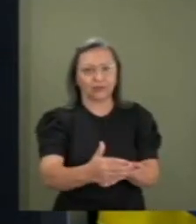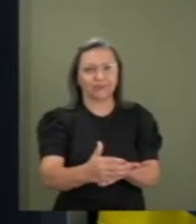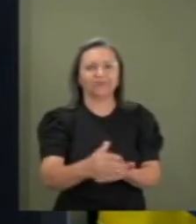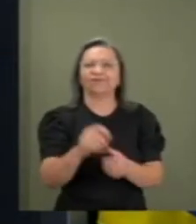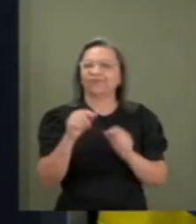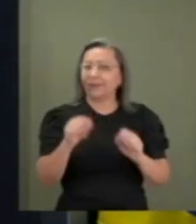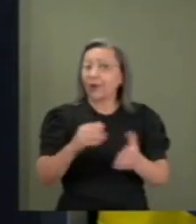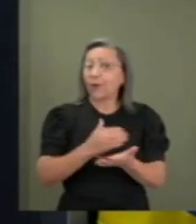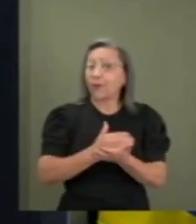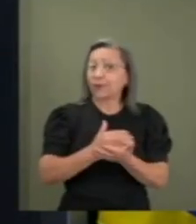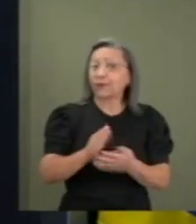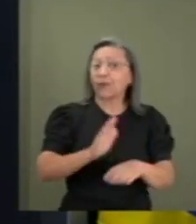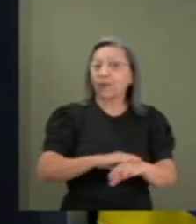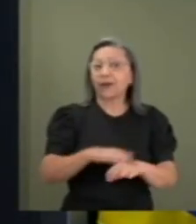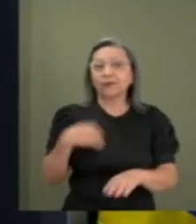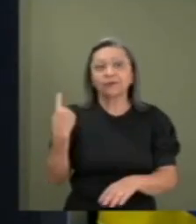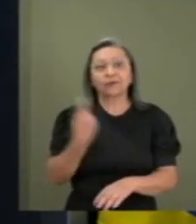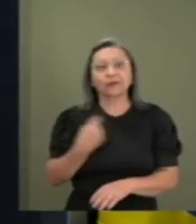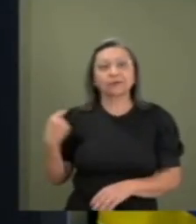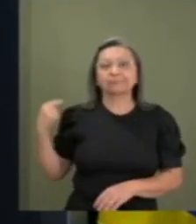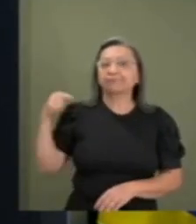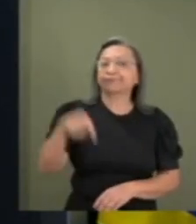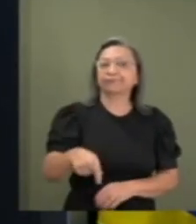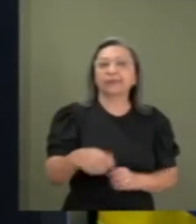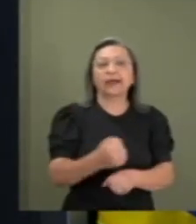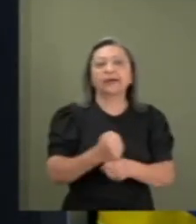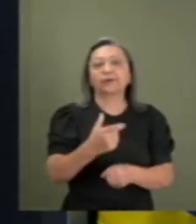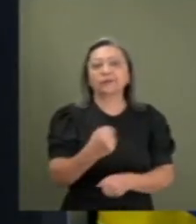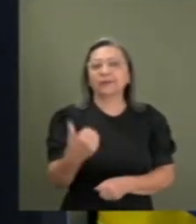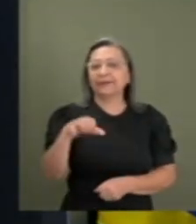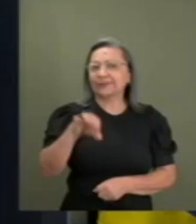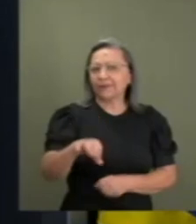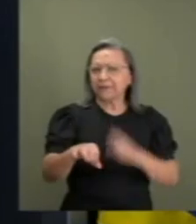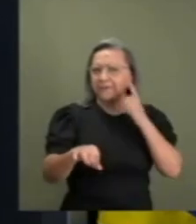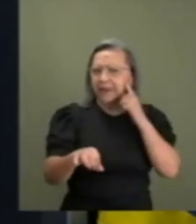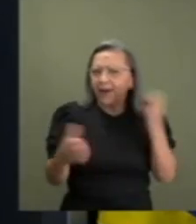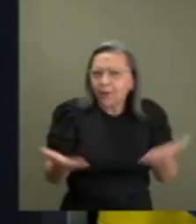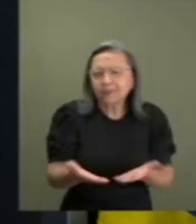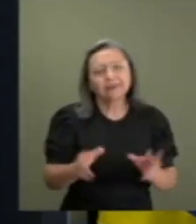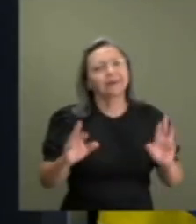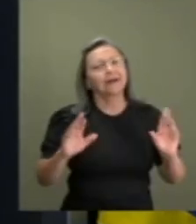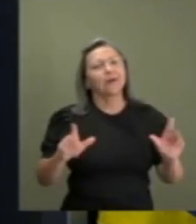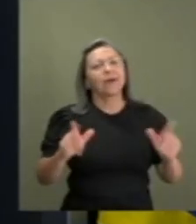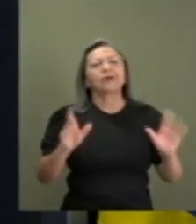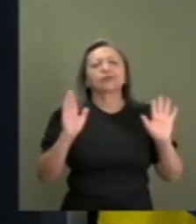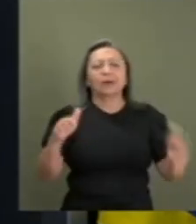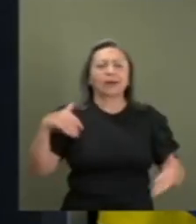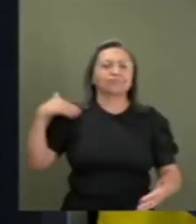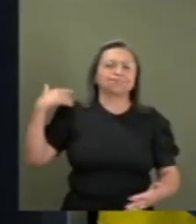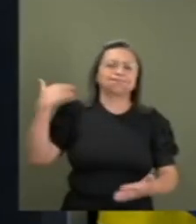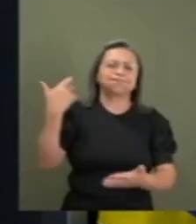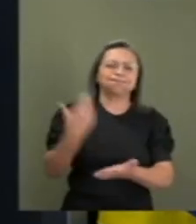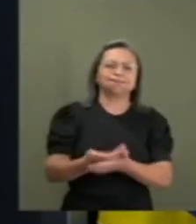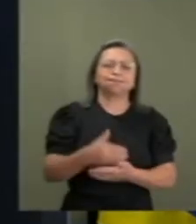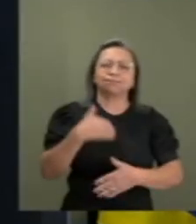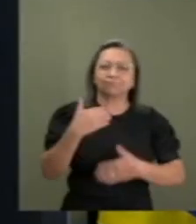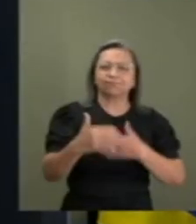quando nós chegamos aqui em 2019. Isso não é de hoje. Isso vem uma escalada